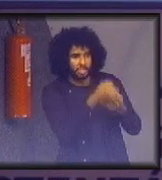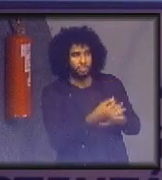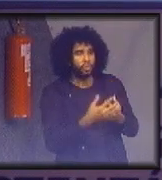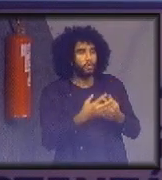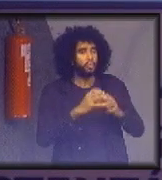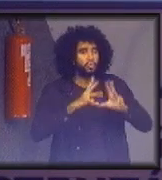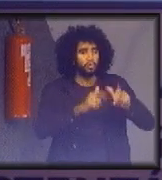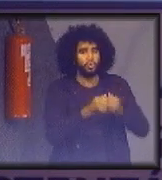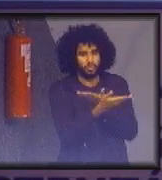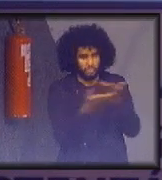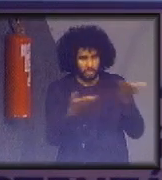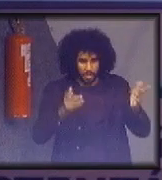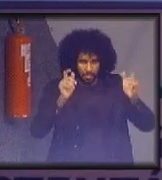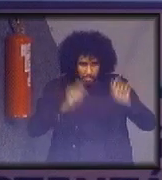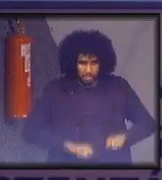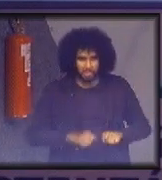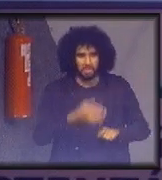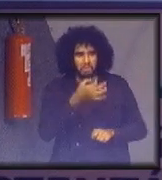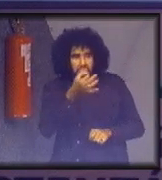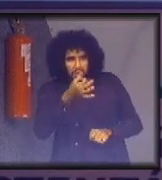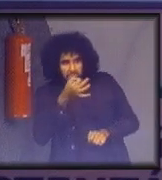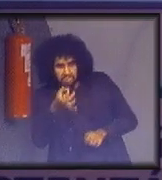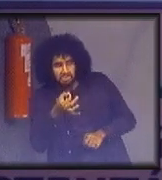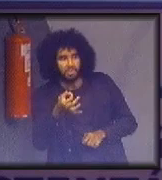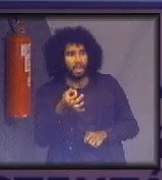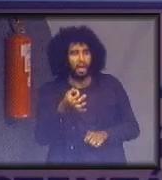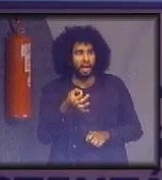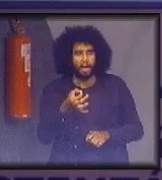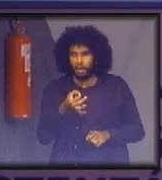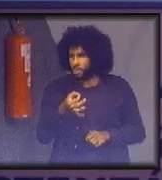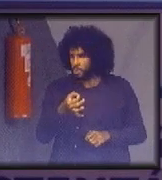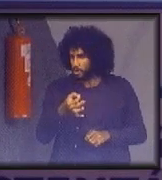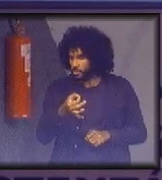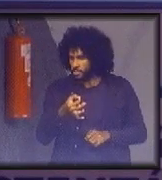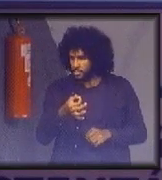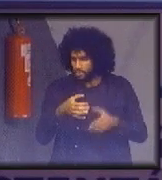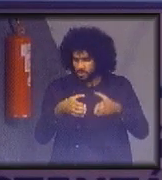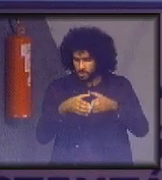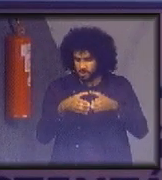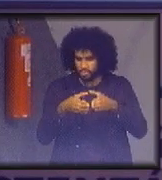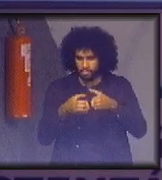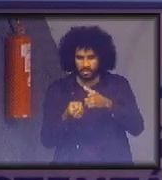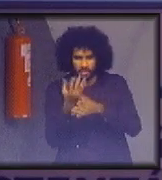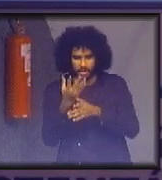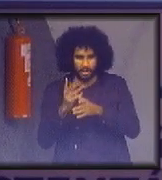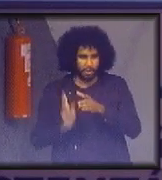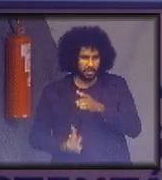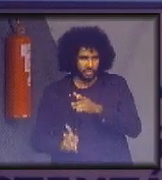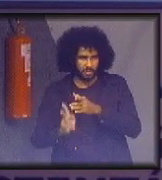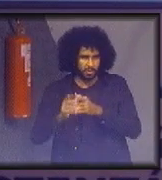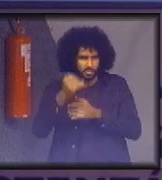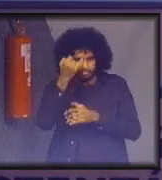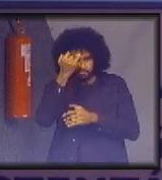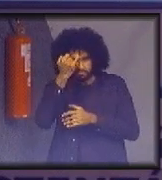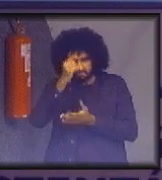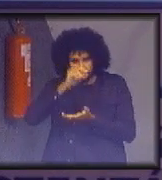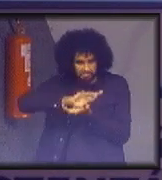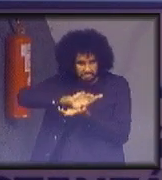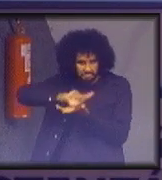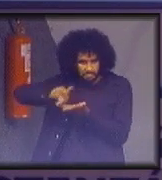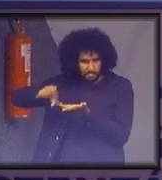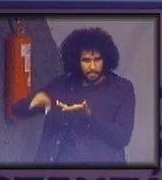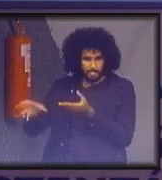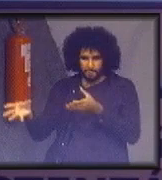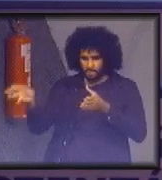poderiam dar sugestões para esse núcleo e criar um movimento contínuo de ideias que viriam a ser